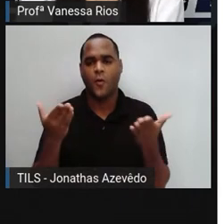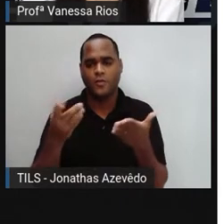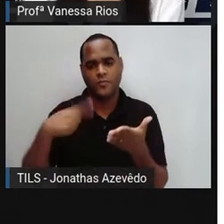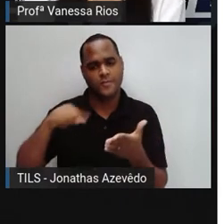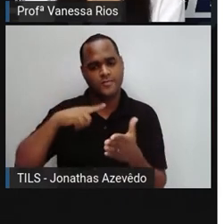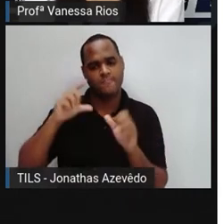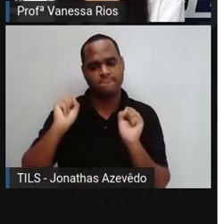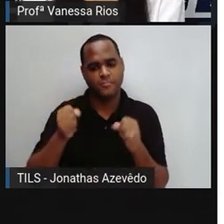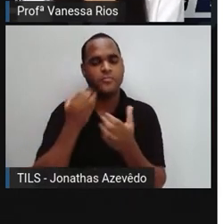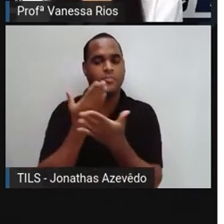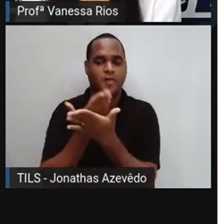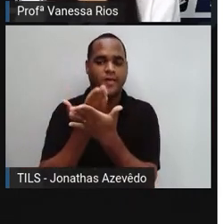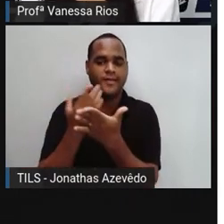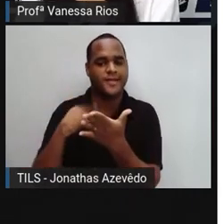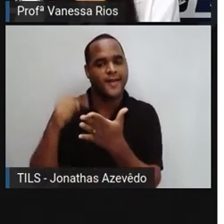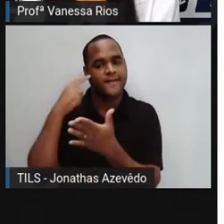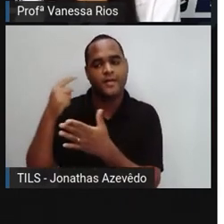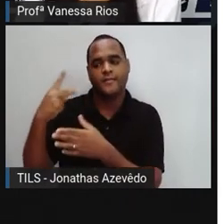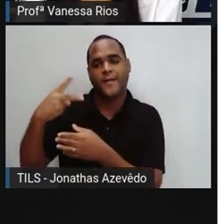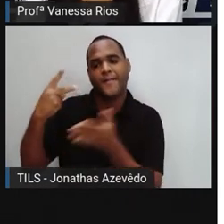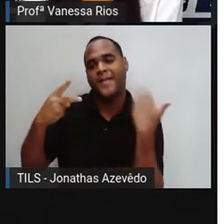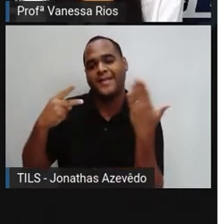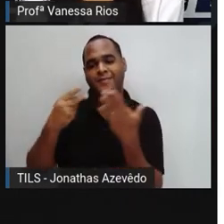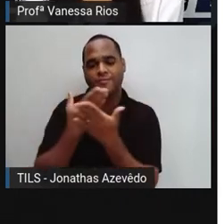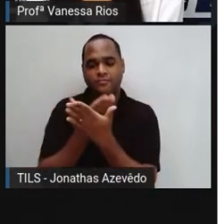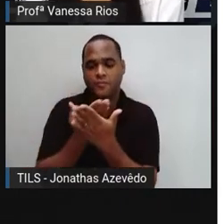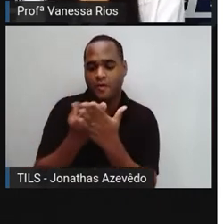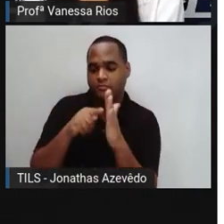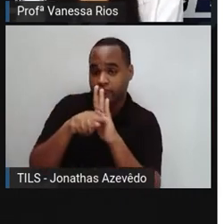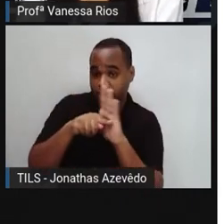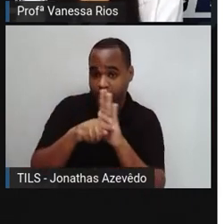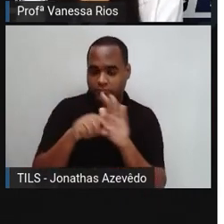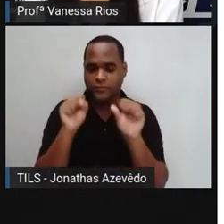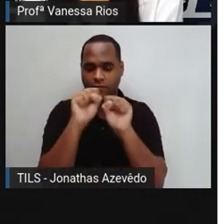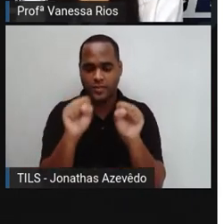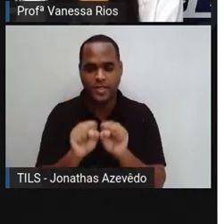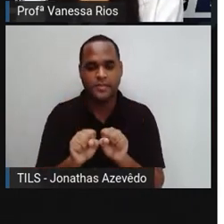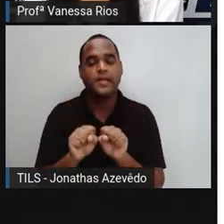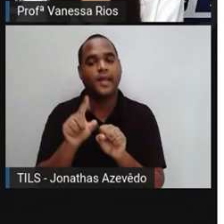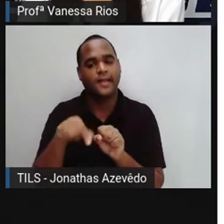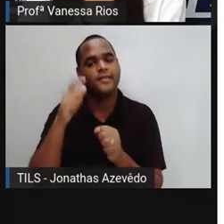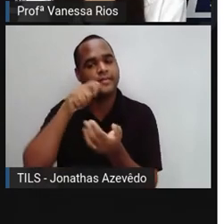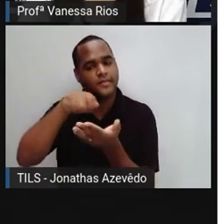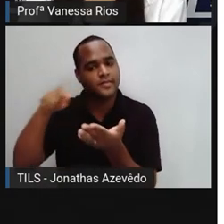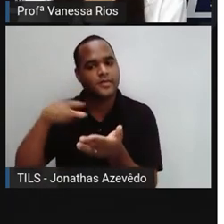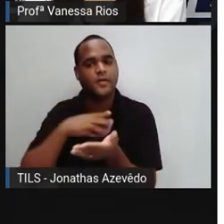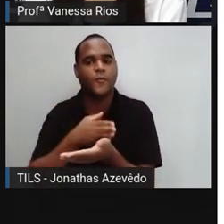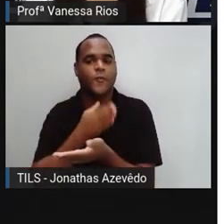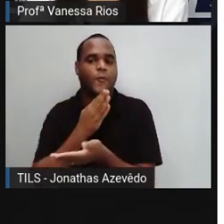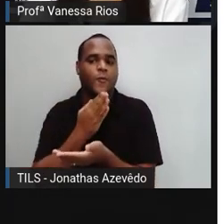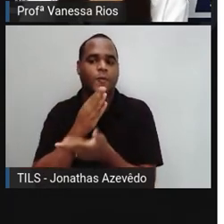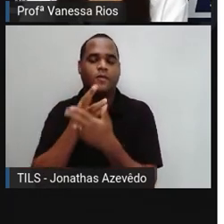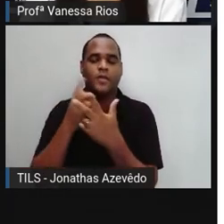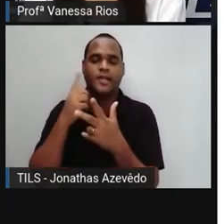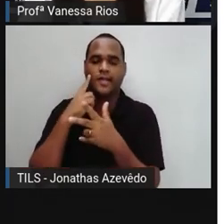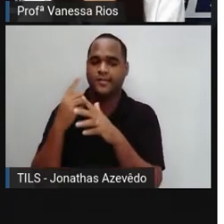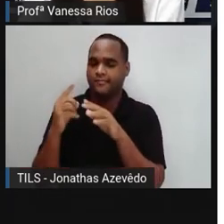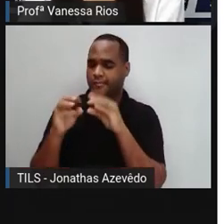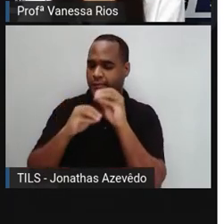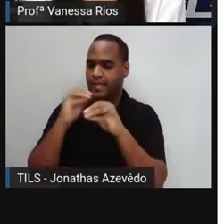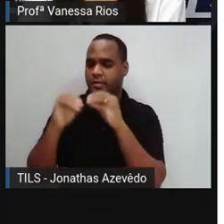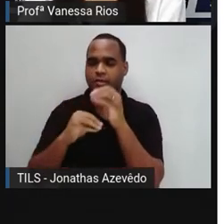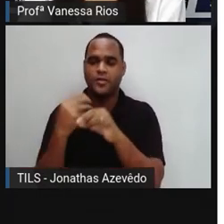estudamos, não é? Segundo aí os historiadores, os sistemas de escrita que se tem conhecimento foram instituídos de forma